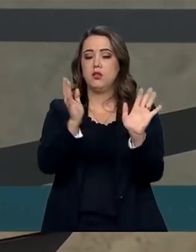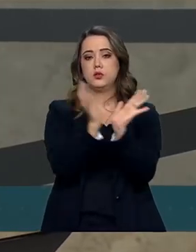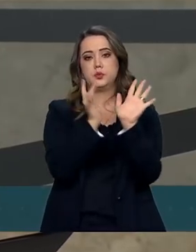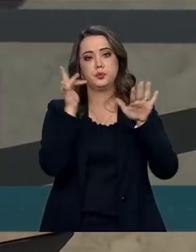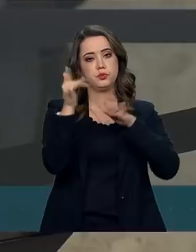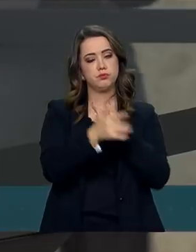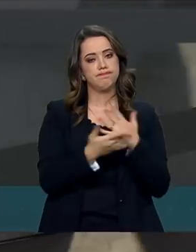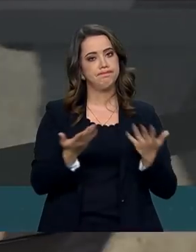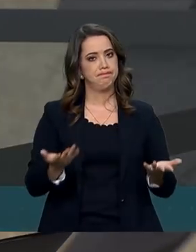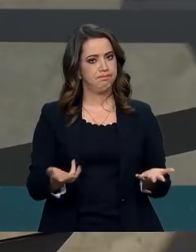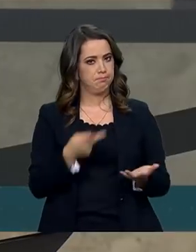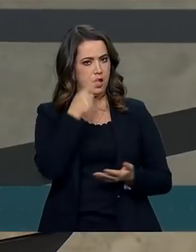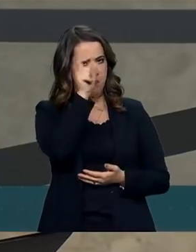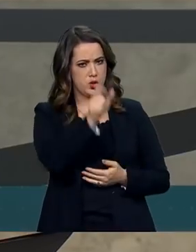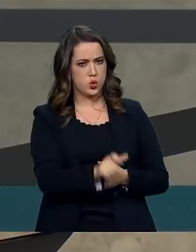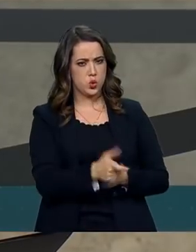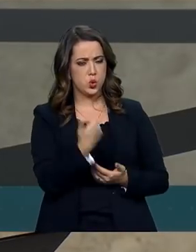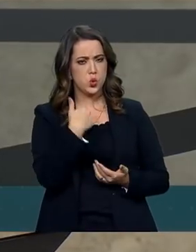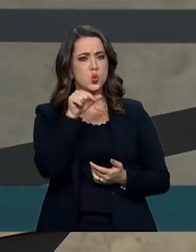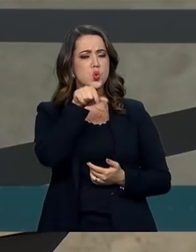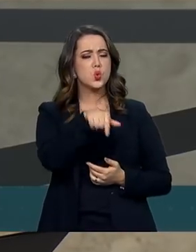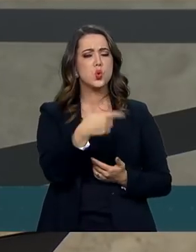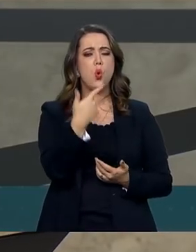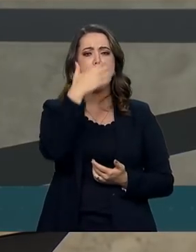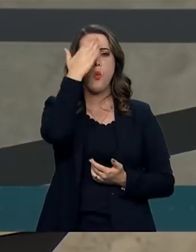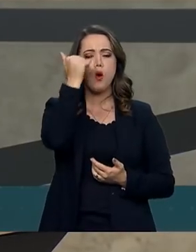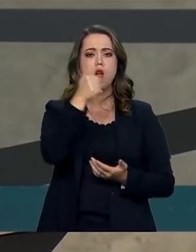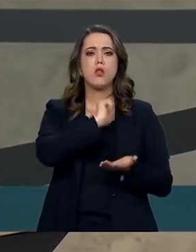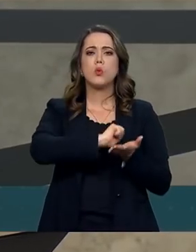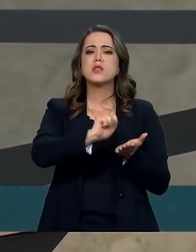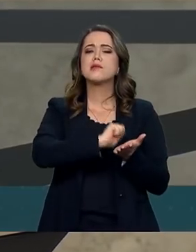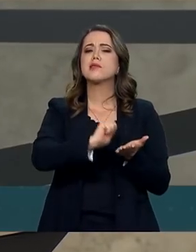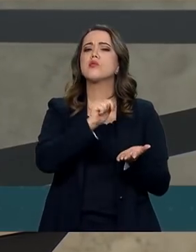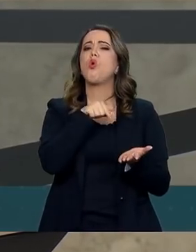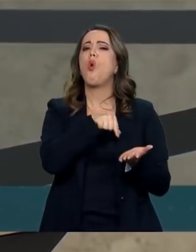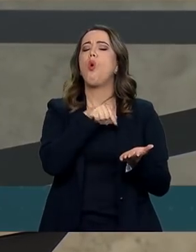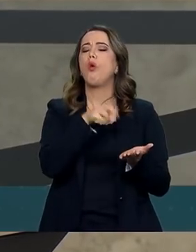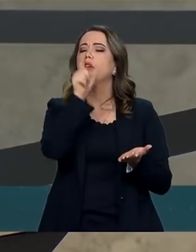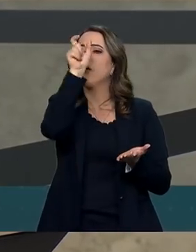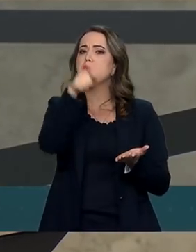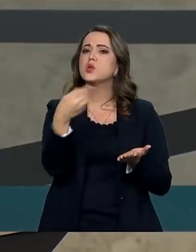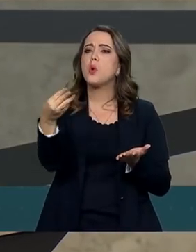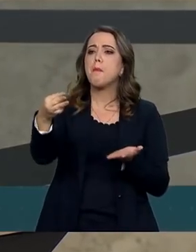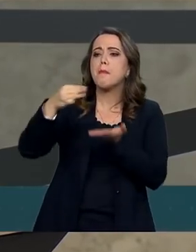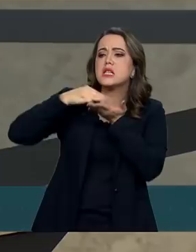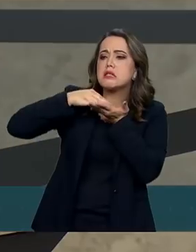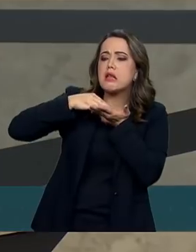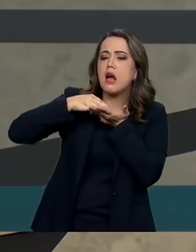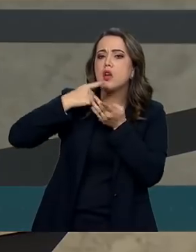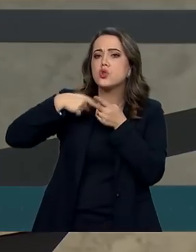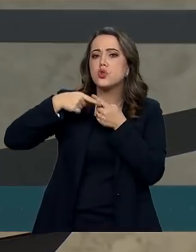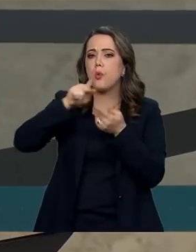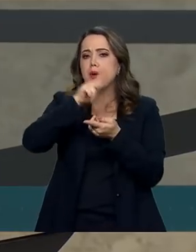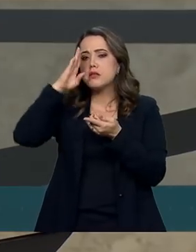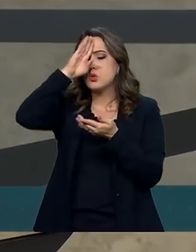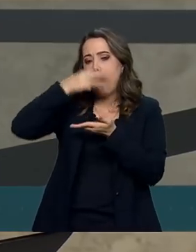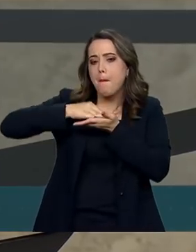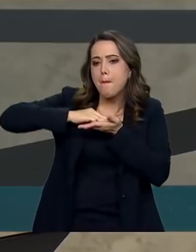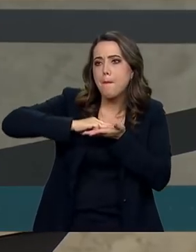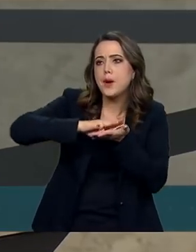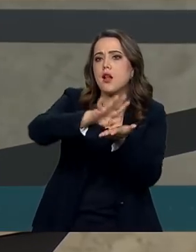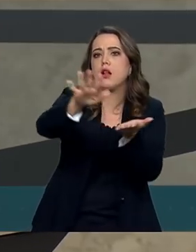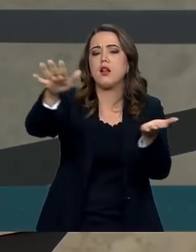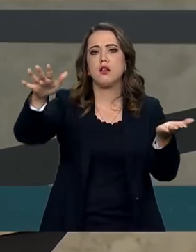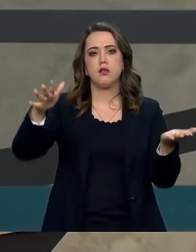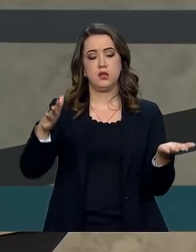aparece como um autor desconhecido de onde ele recebeu essa mensagem, por que ele resolveu compartilhar, e quando ele chama a